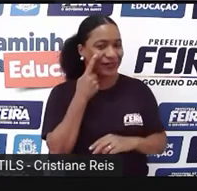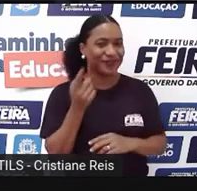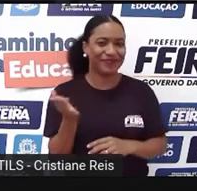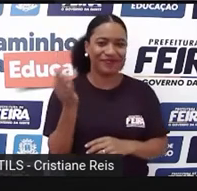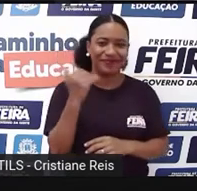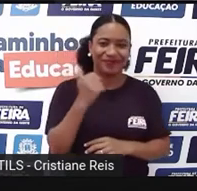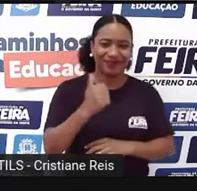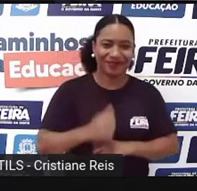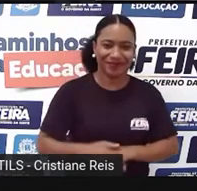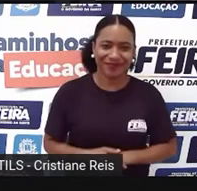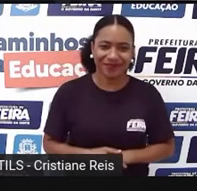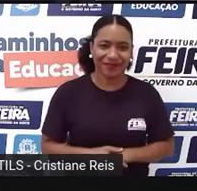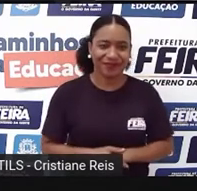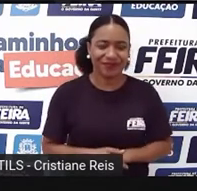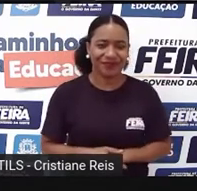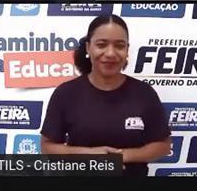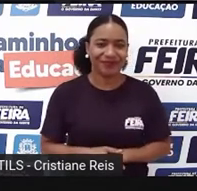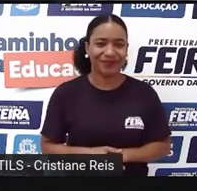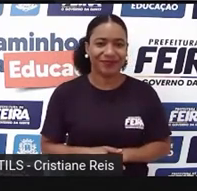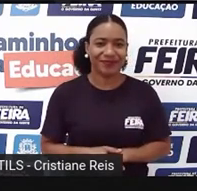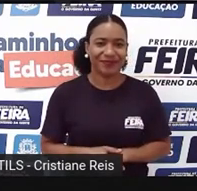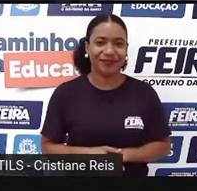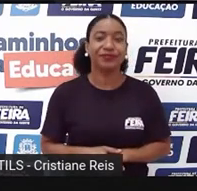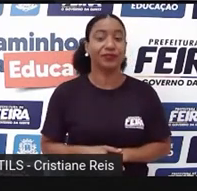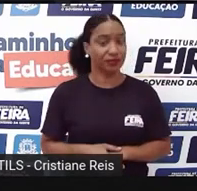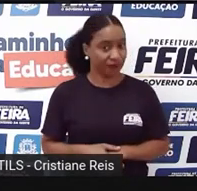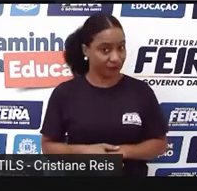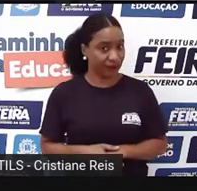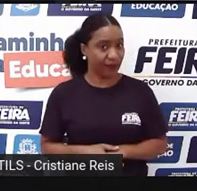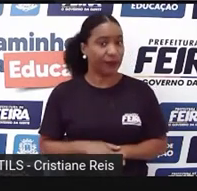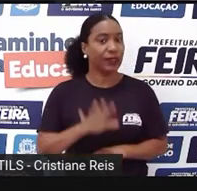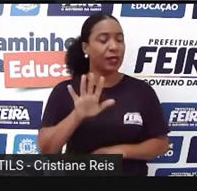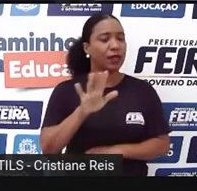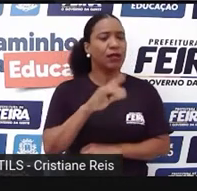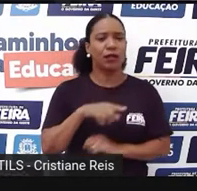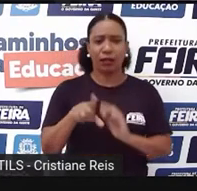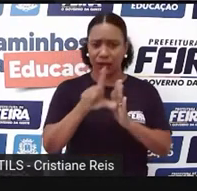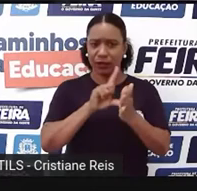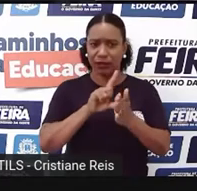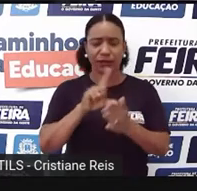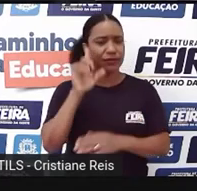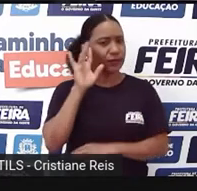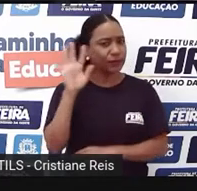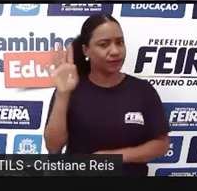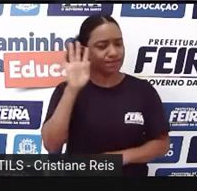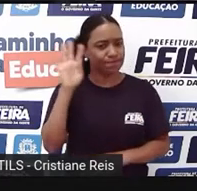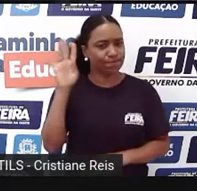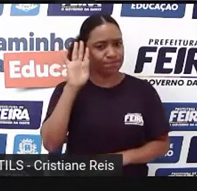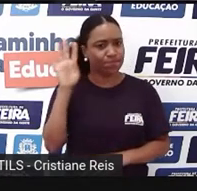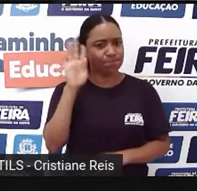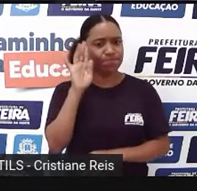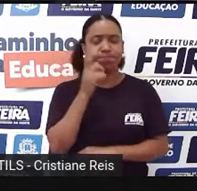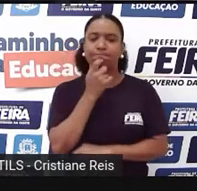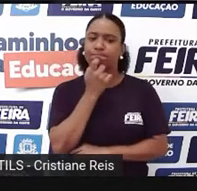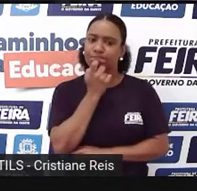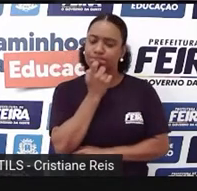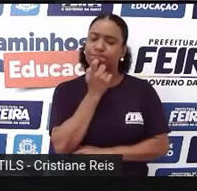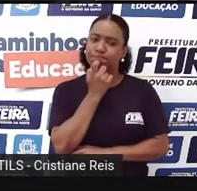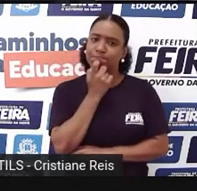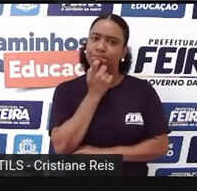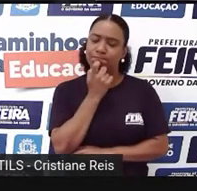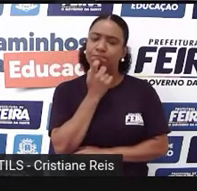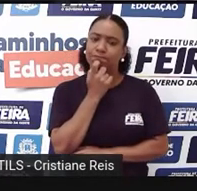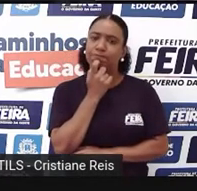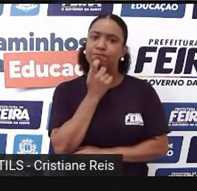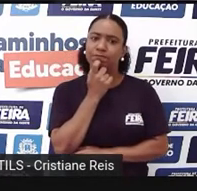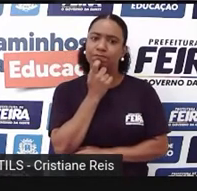para começar, faço essa pergunta para vocês. O que